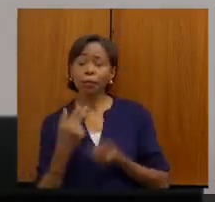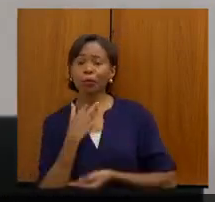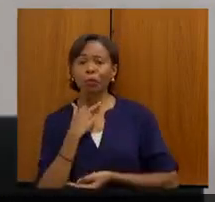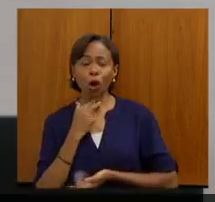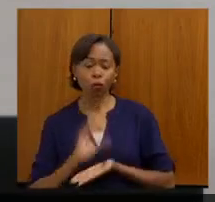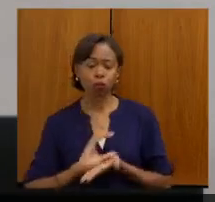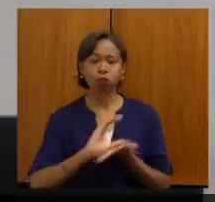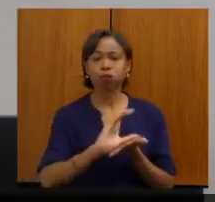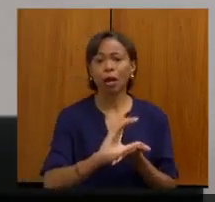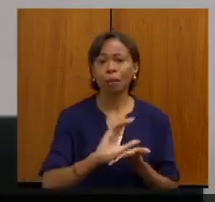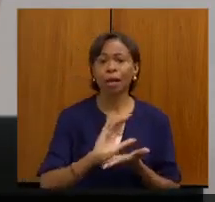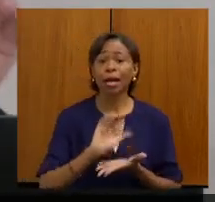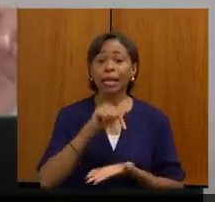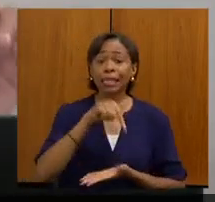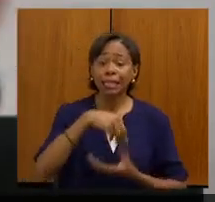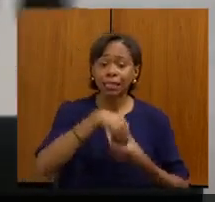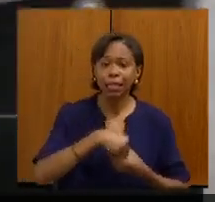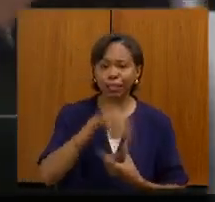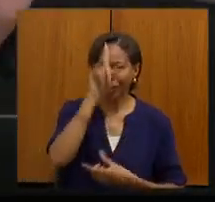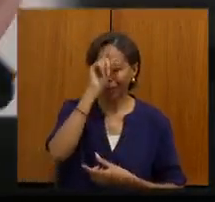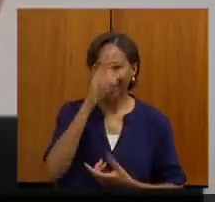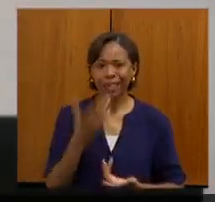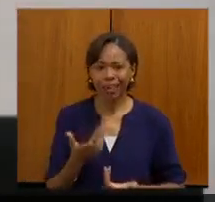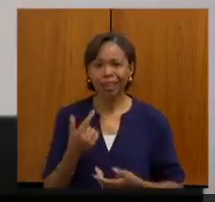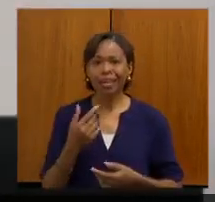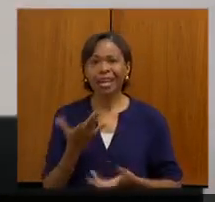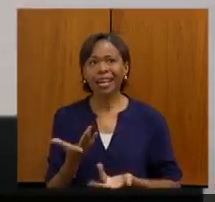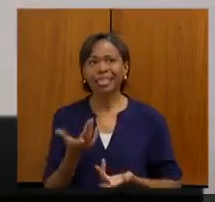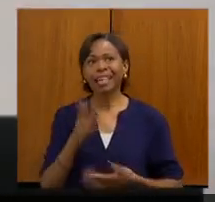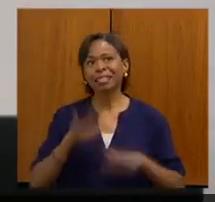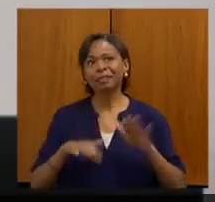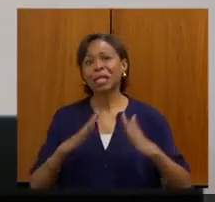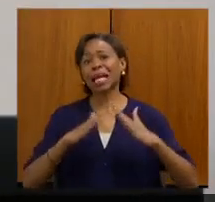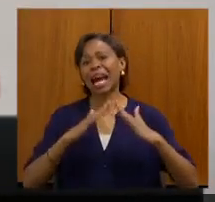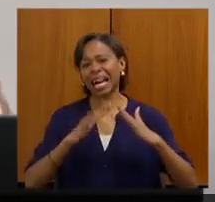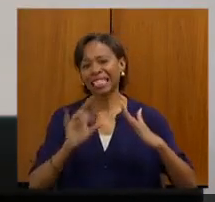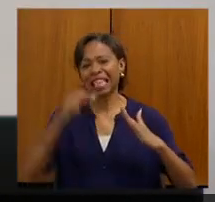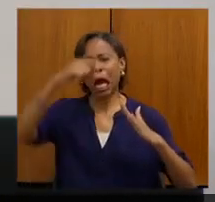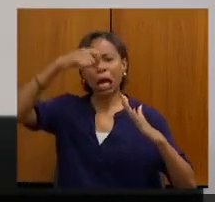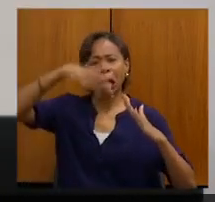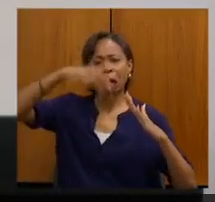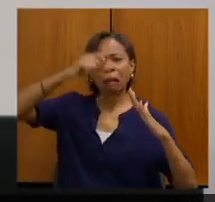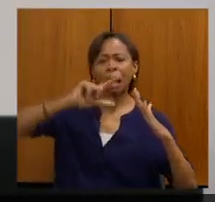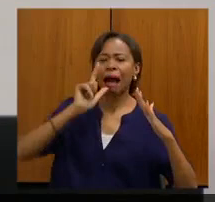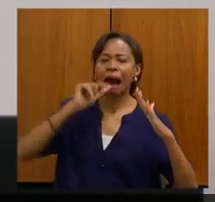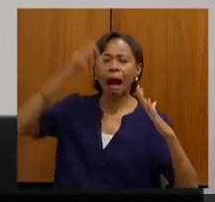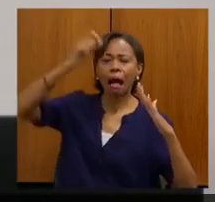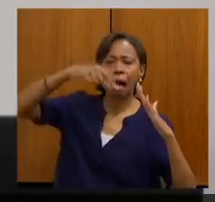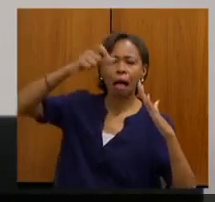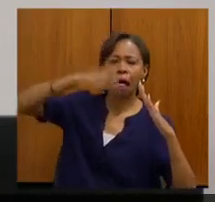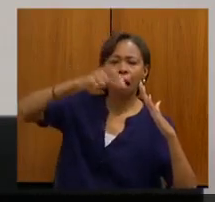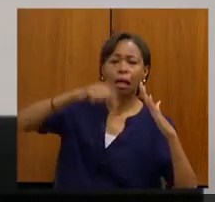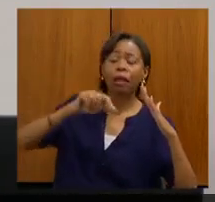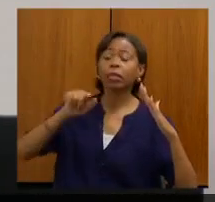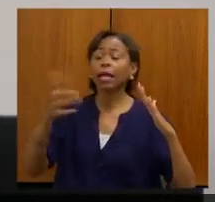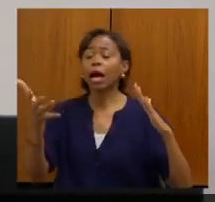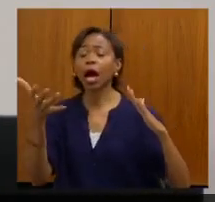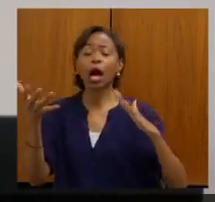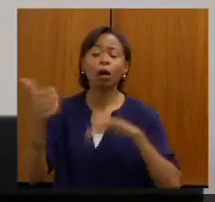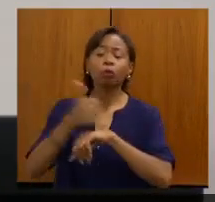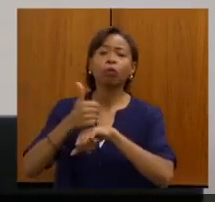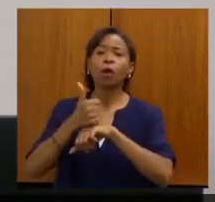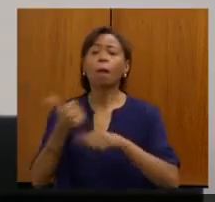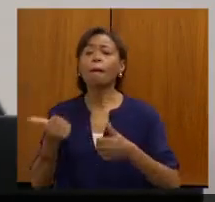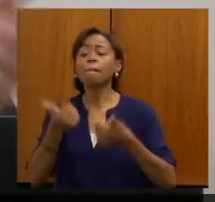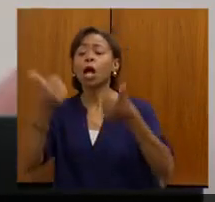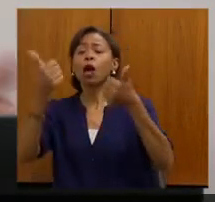precisa dentro do hospital. É como se fosse assim, você tem uma goteira lá dentro da sua casa, quem é a melhor pessoa para identificar onde está